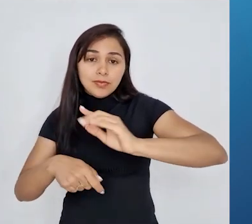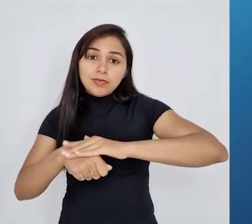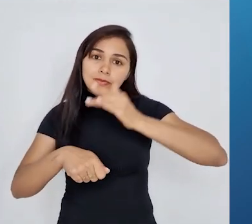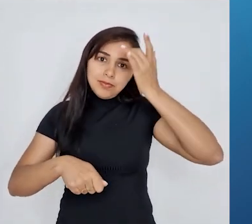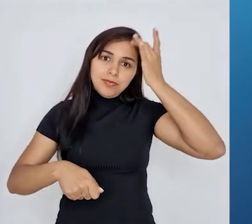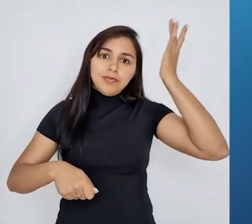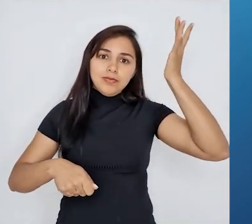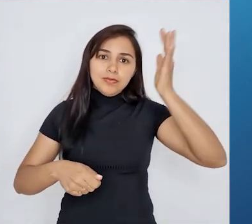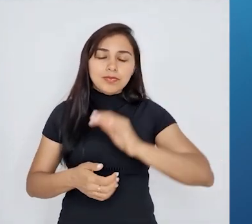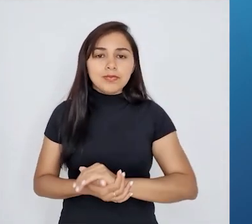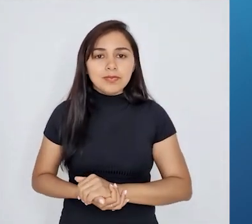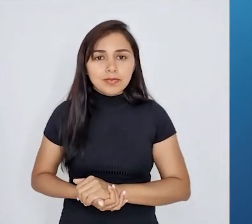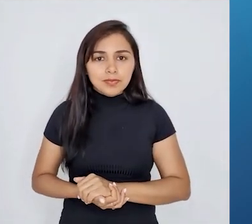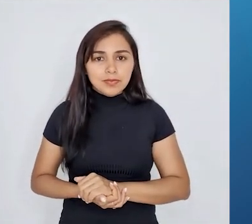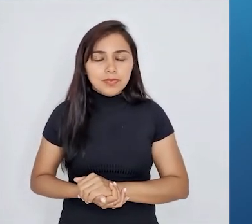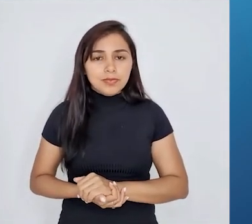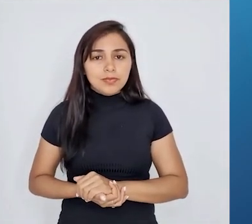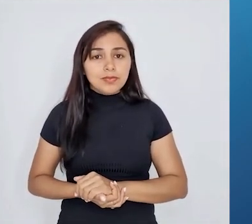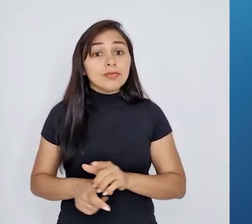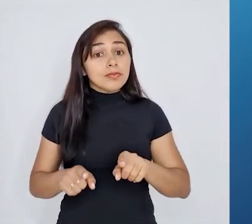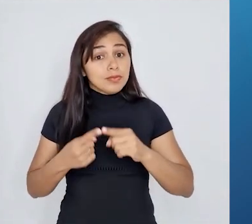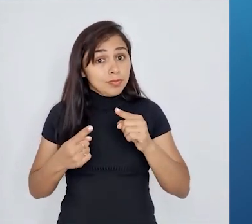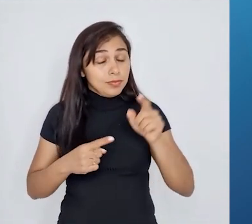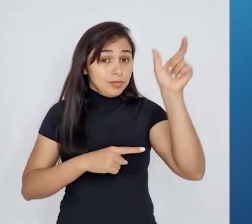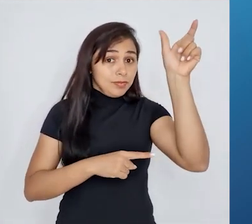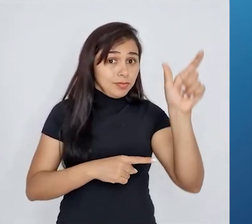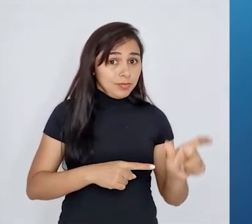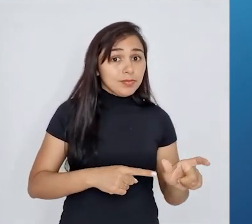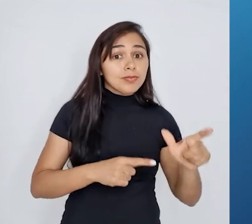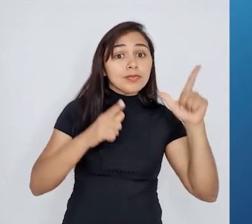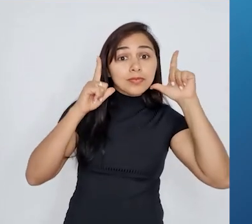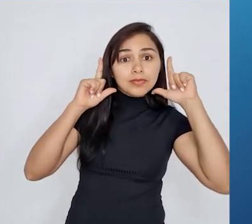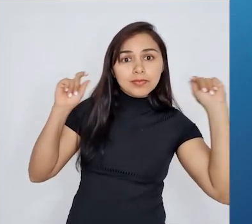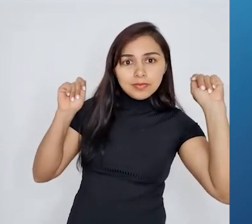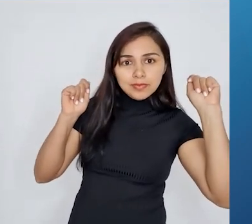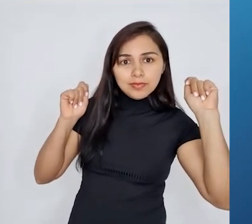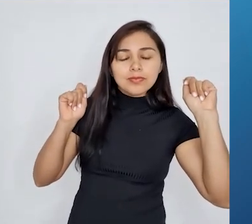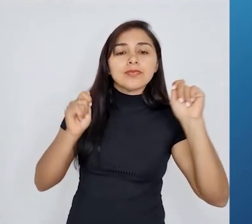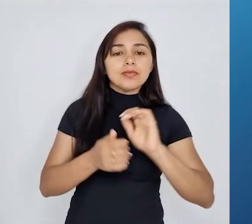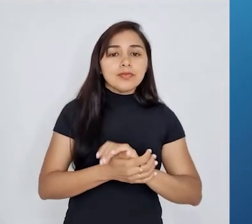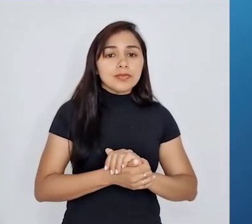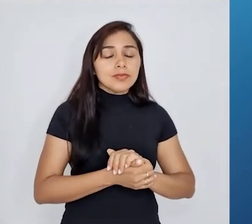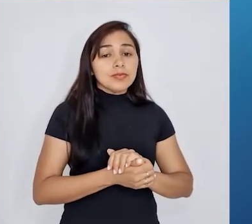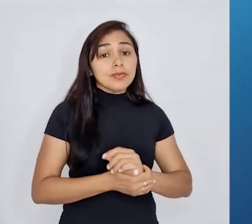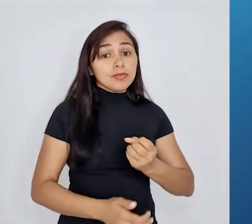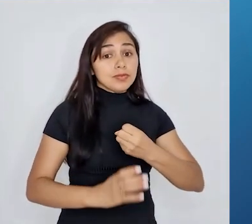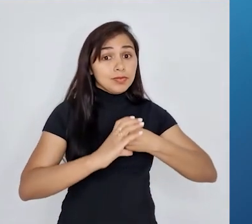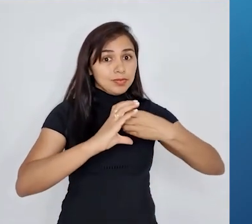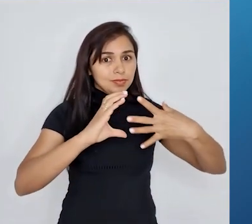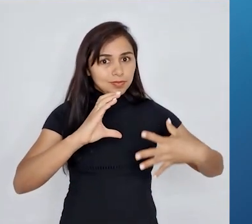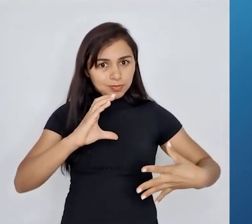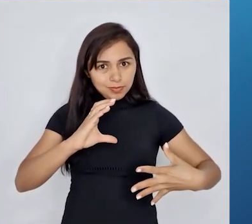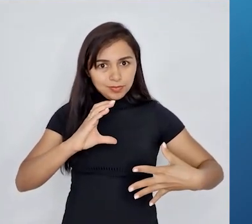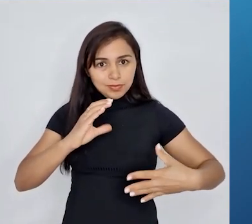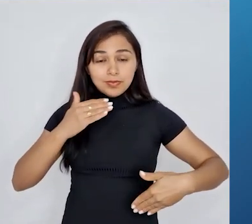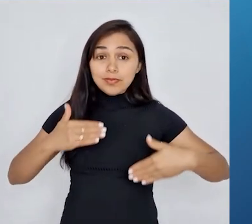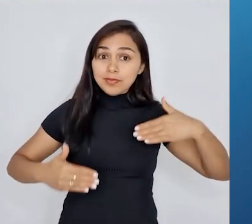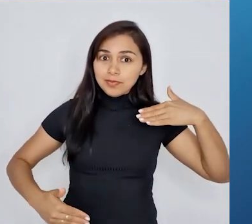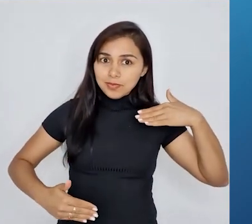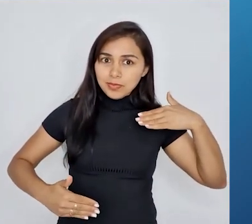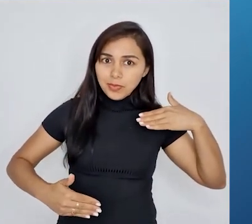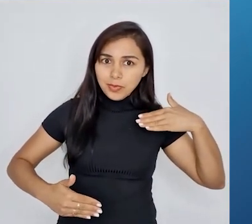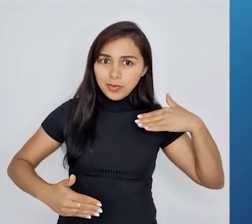caso. Já em relação ao que Lamarck propôs, a herança dos caracteres adquiridos como um mecanismo de evolução.